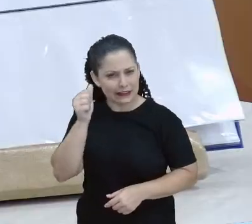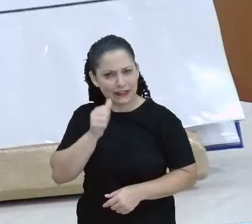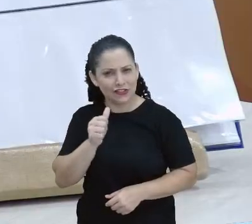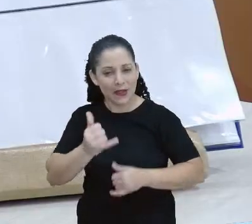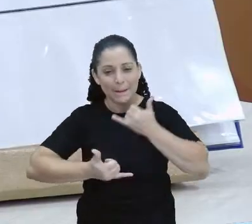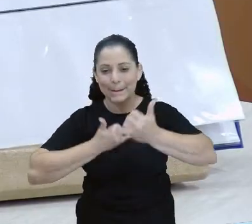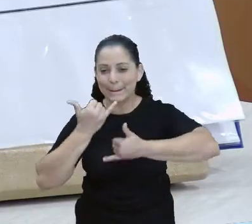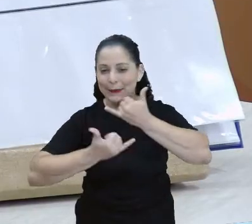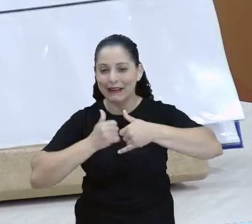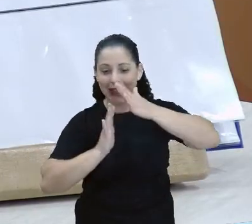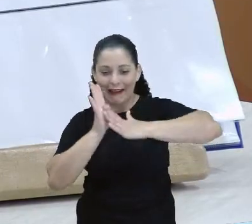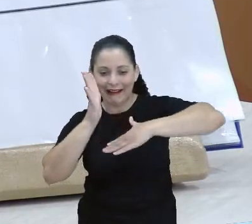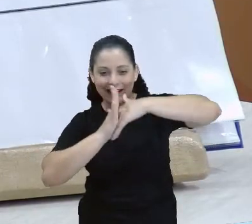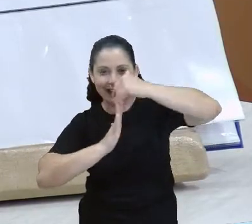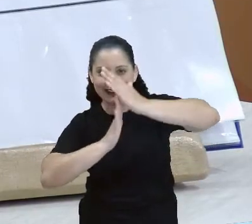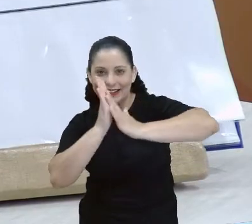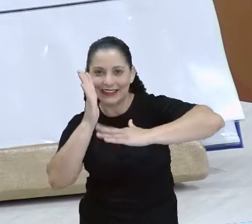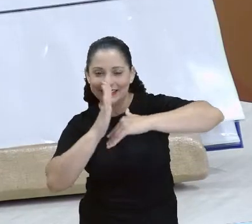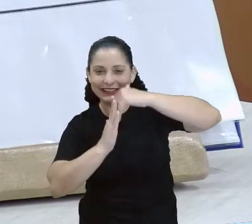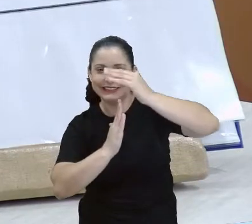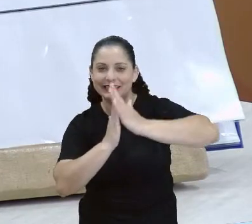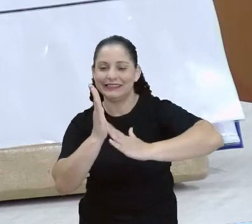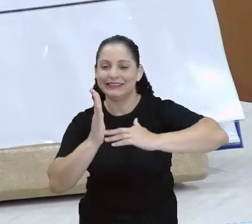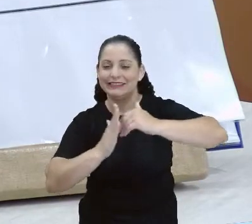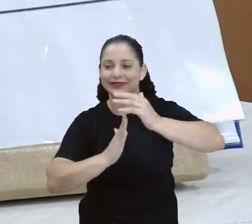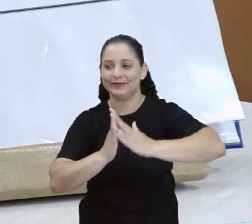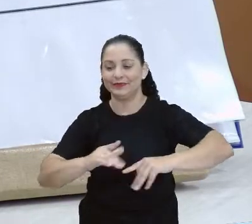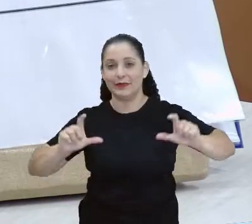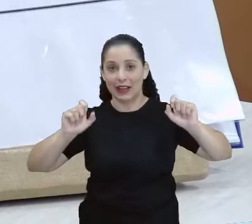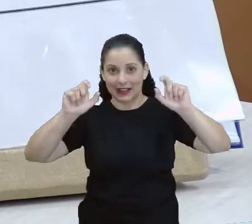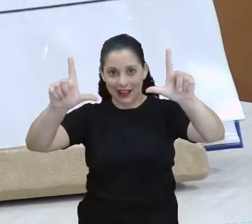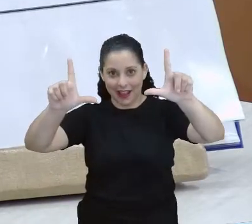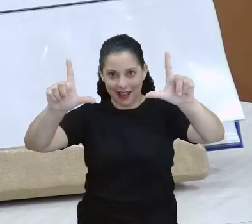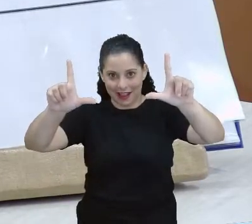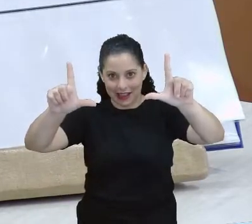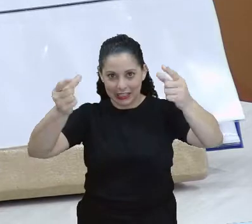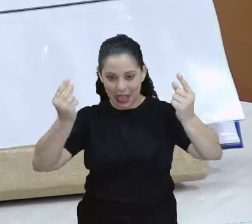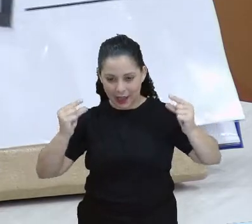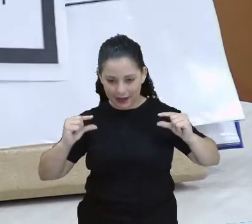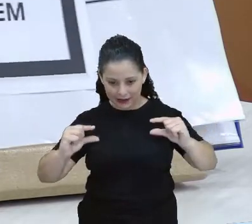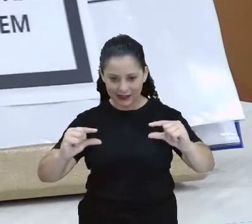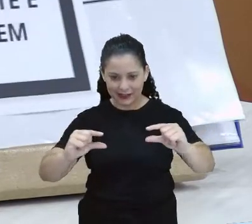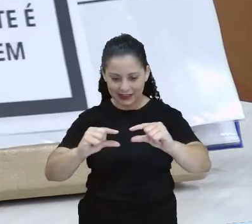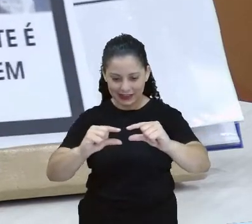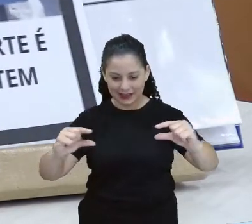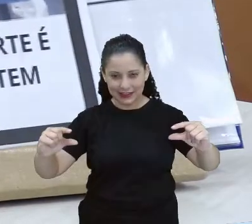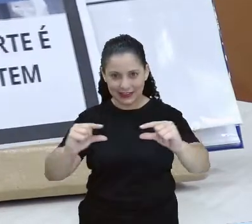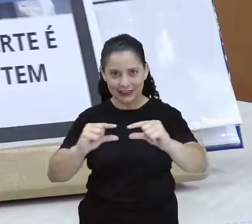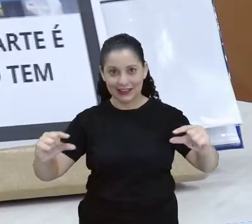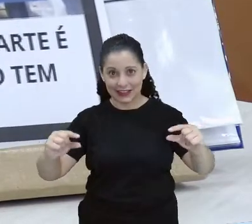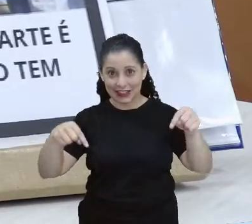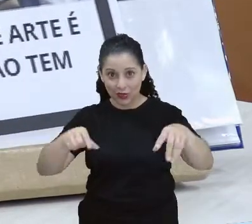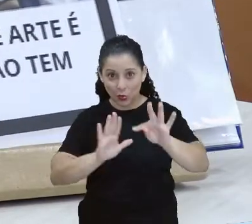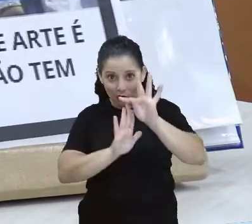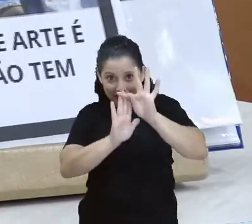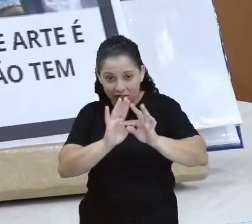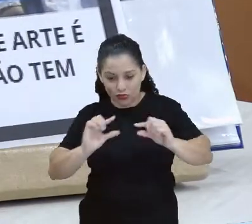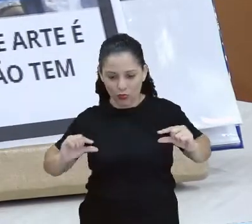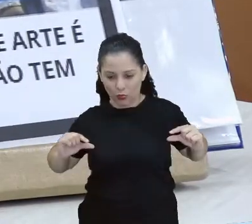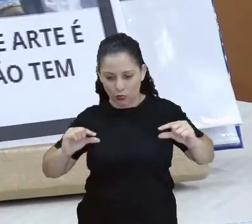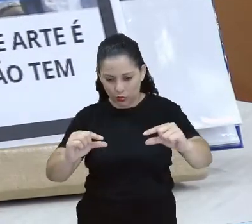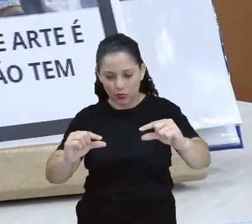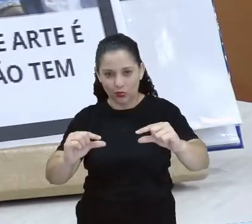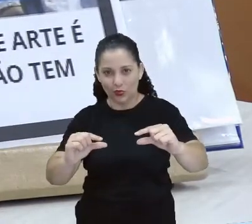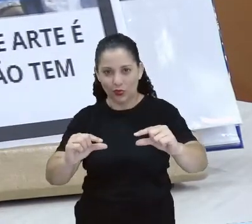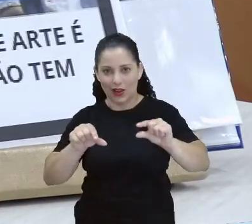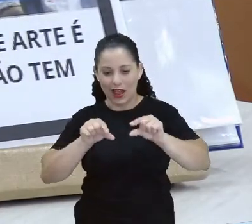Na hora da escrita, alguém trocou. Mas, na verdade, o texto que deveria estar